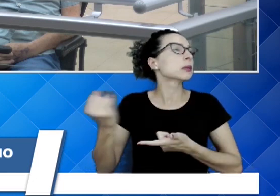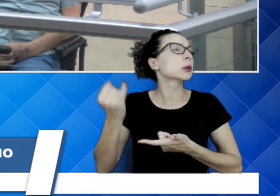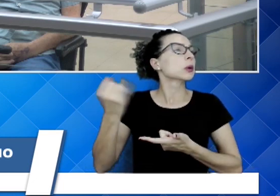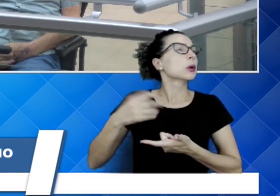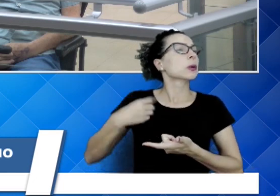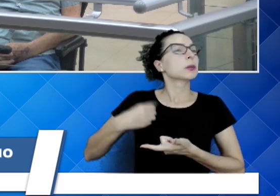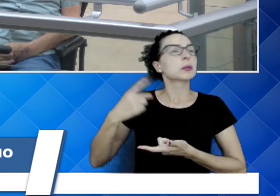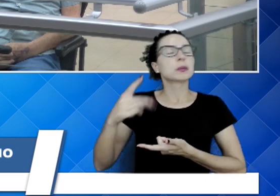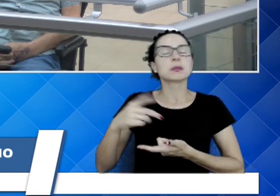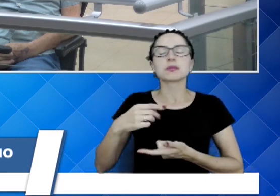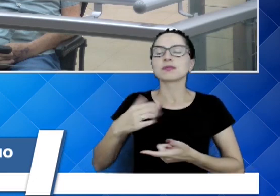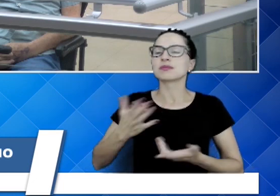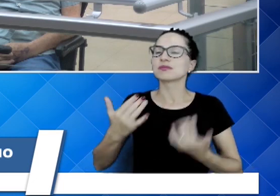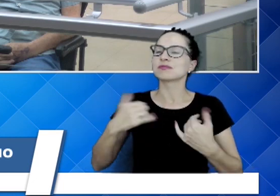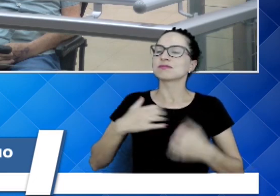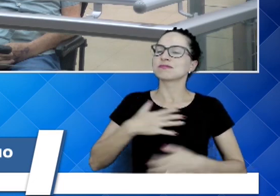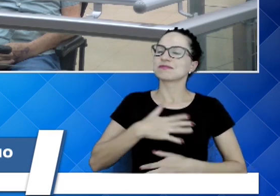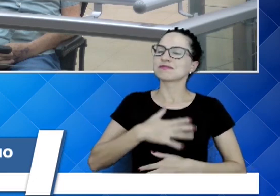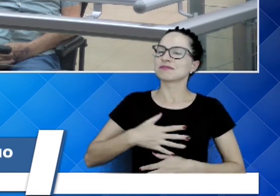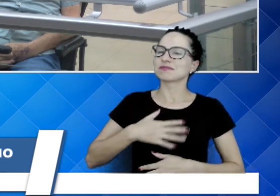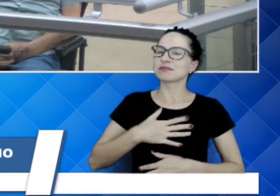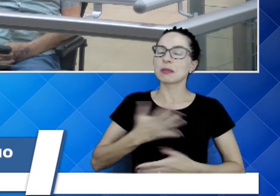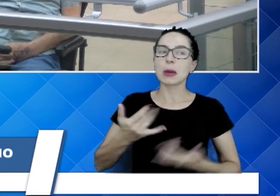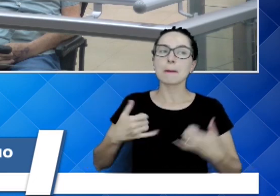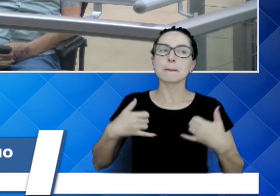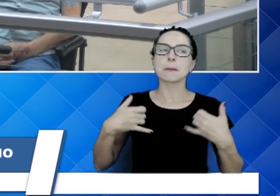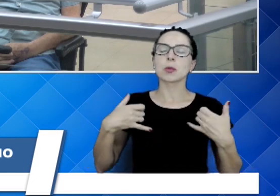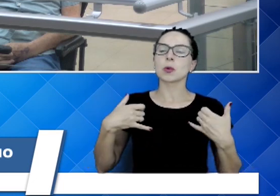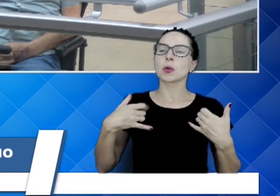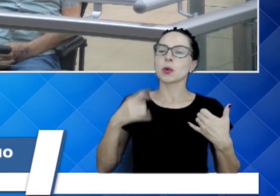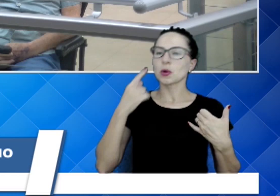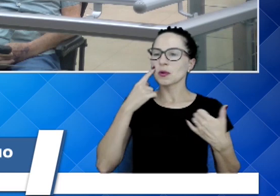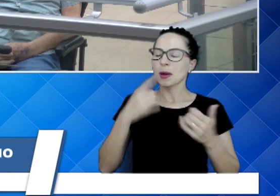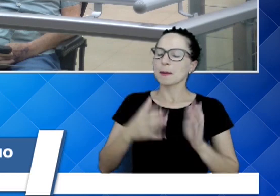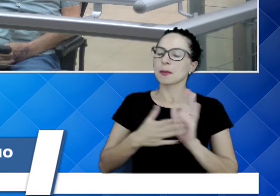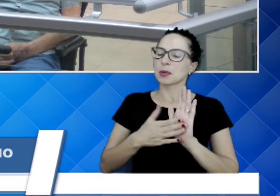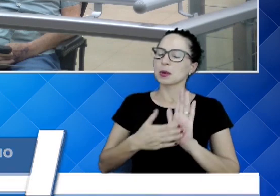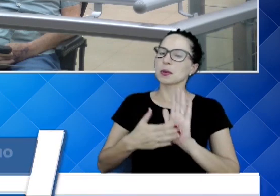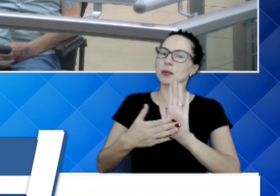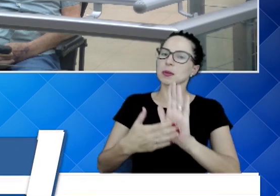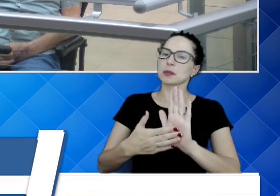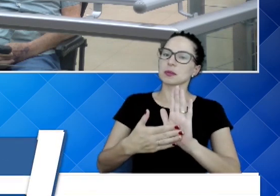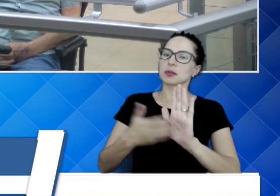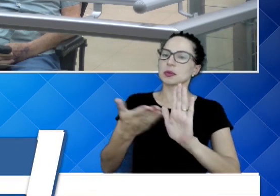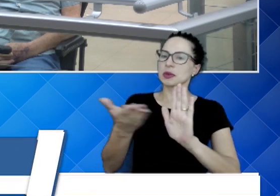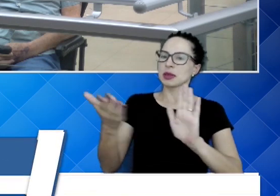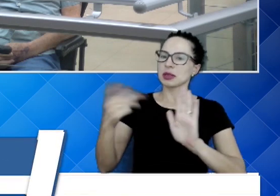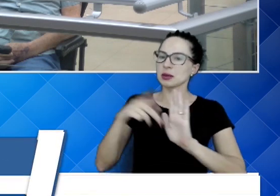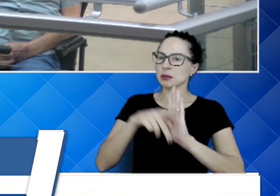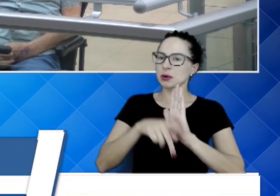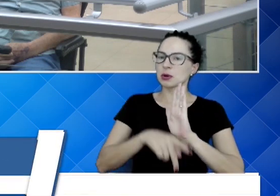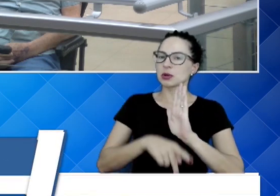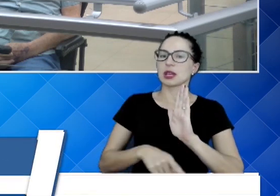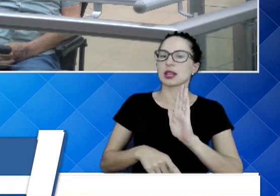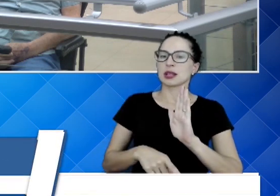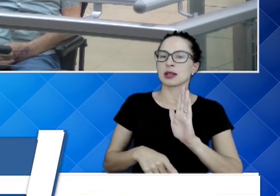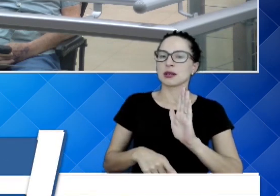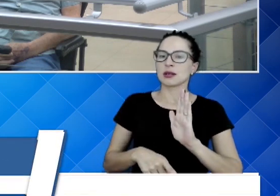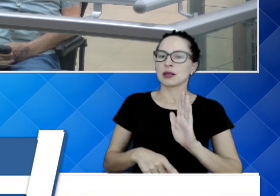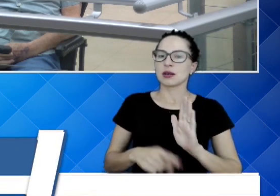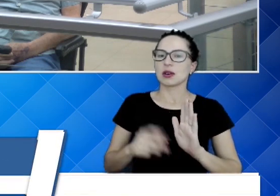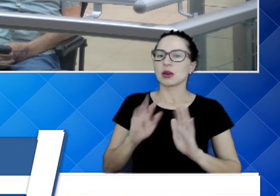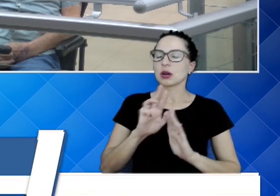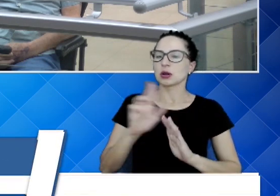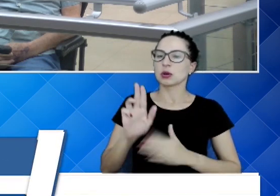e um privilégio de estar aqui e poder ser o propositor desse projeto, nomeando o senhor hoje